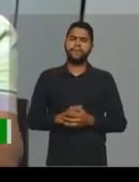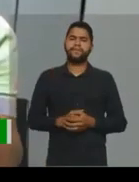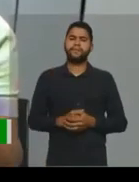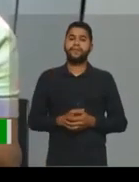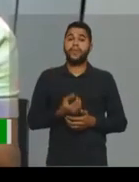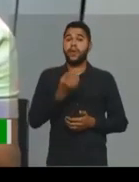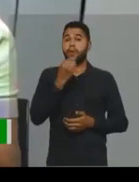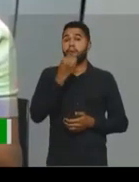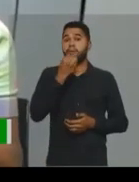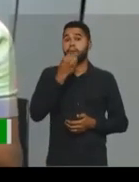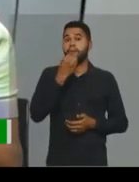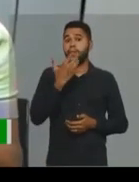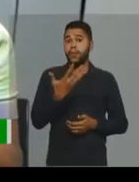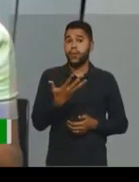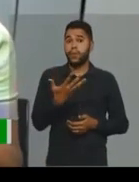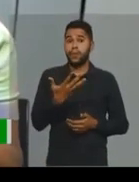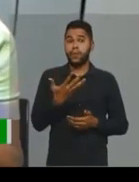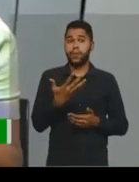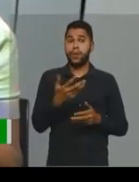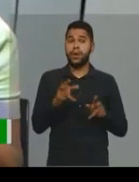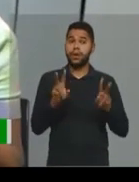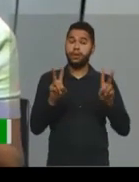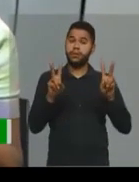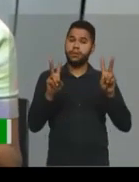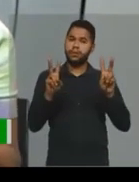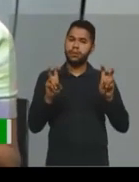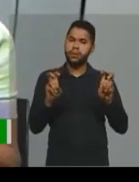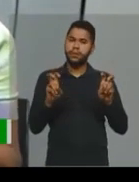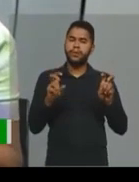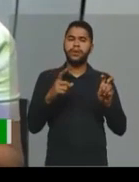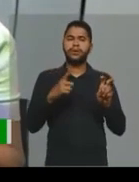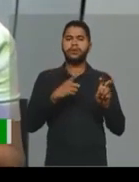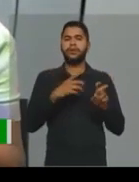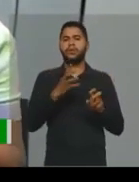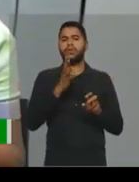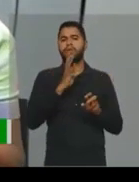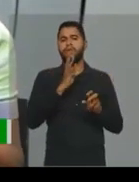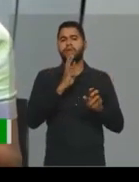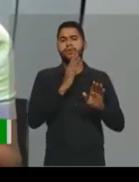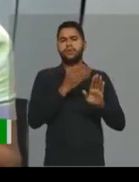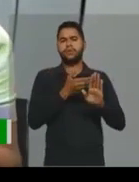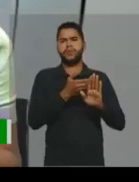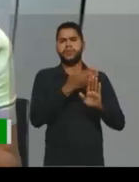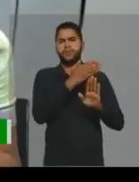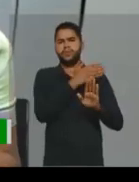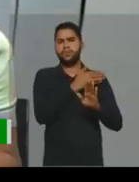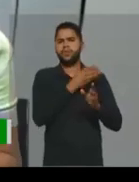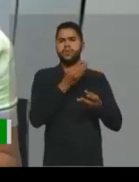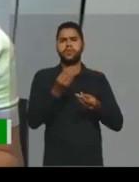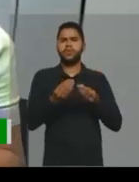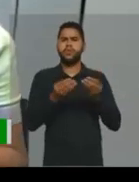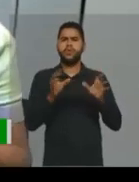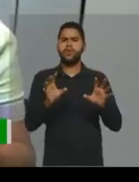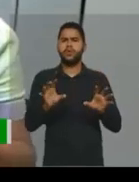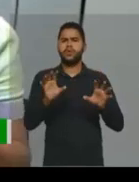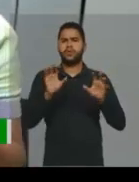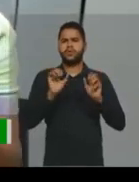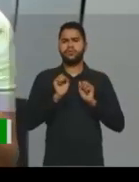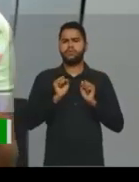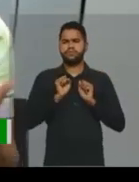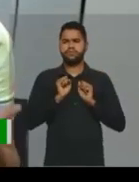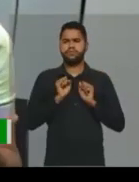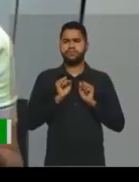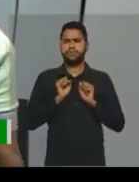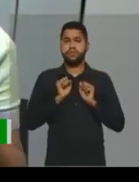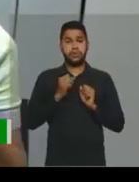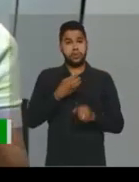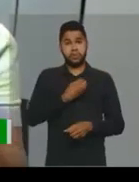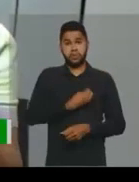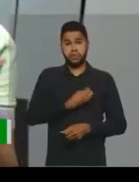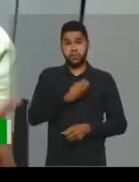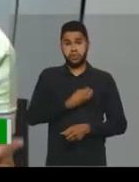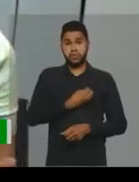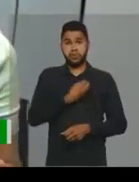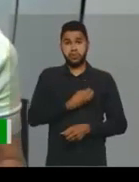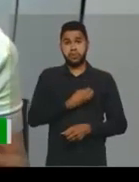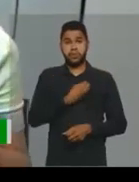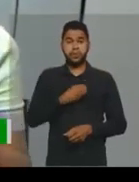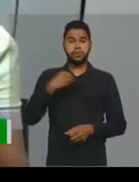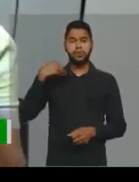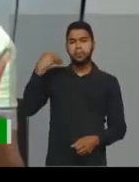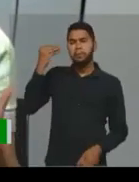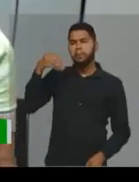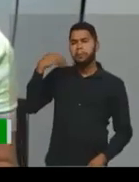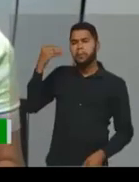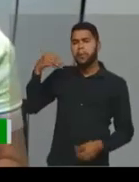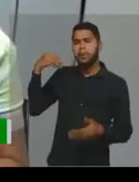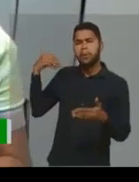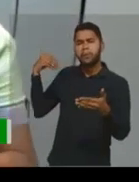o bom é que naquele tema você tenha um conhecimento prévio. Como você adquire conhecimento prévio? É com a sua vida, a sua experiência,